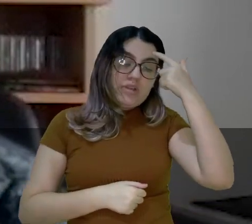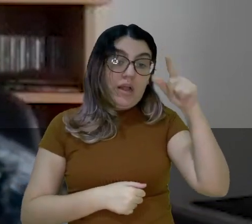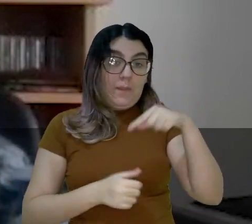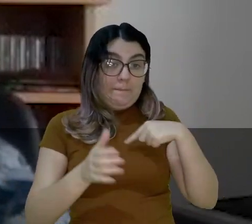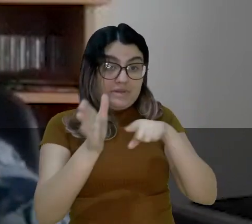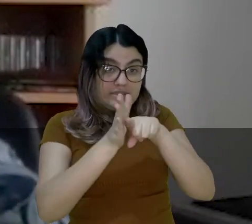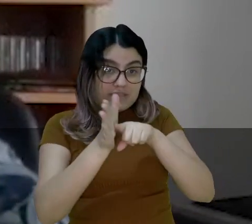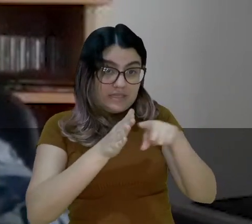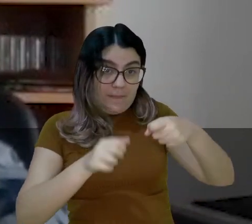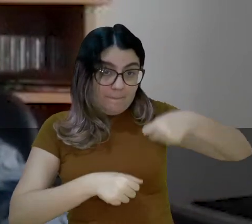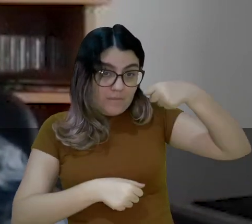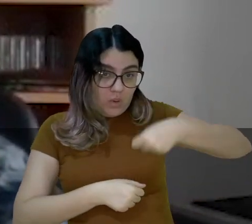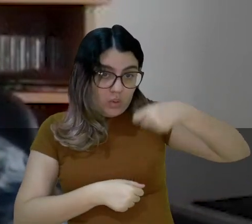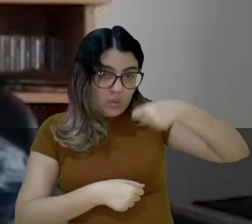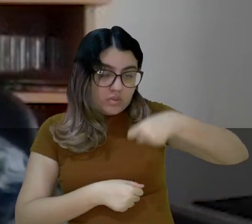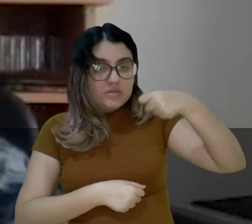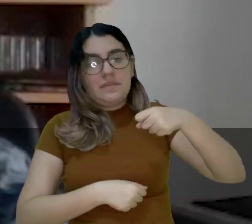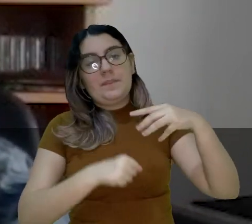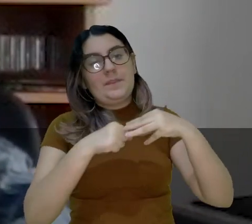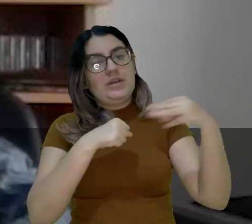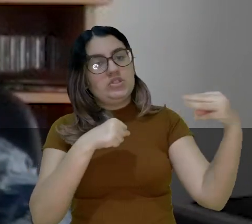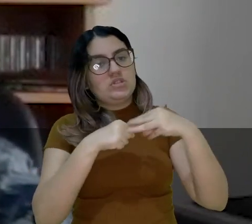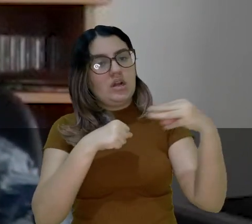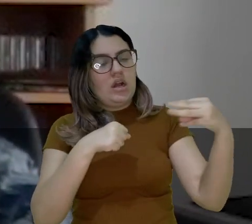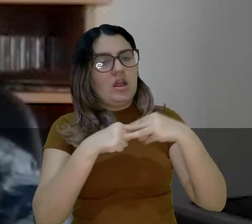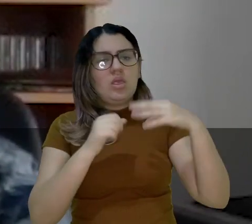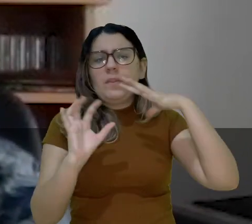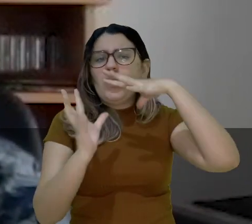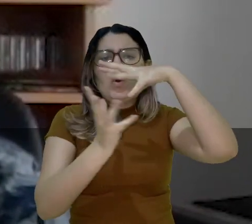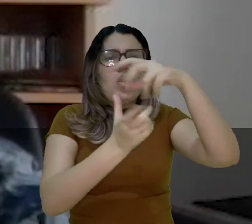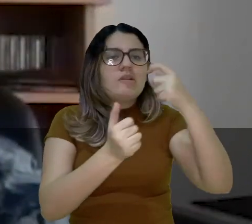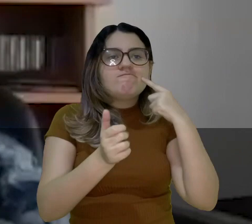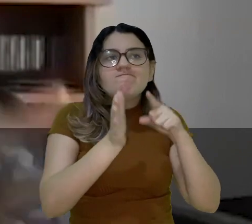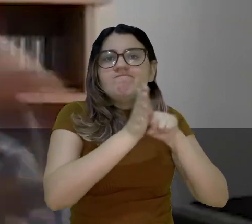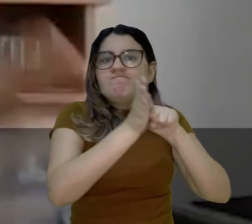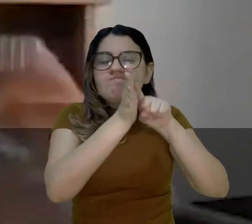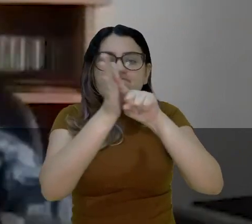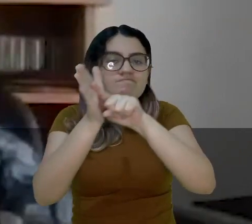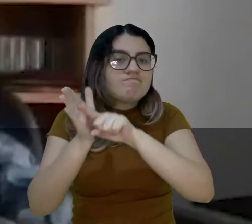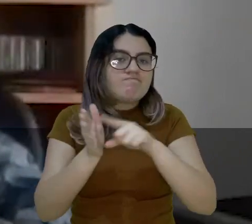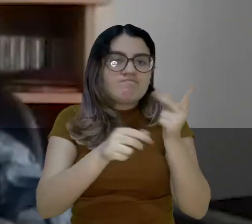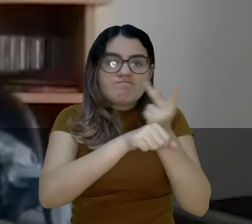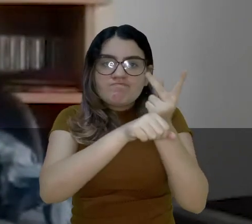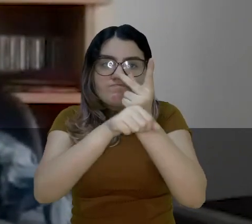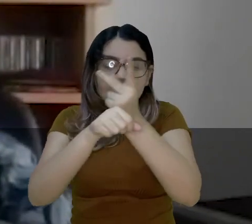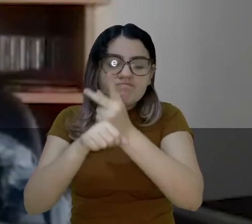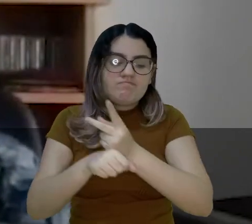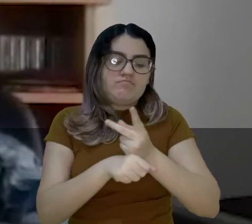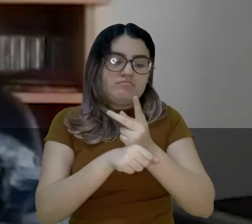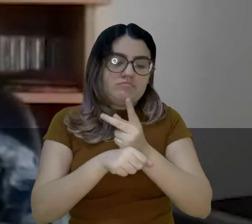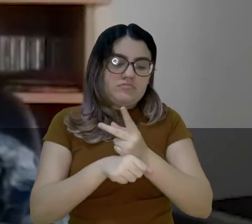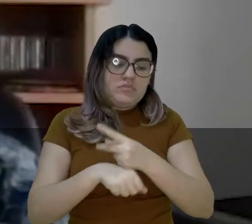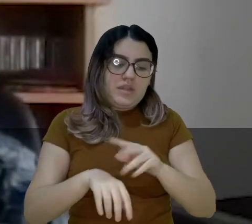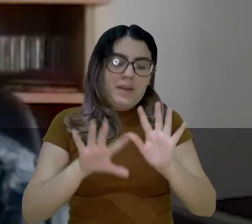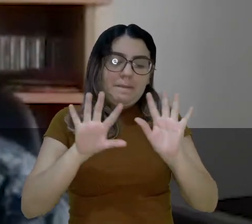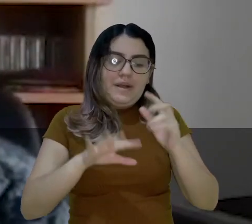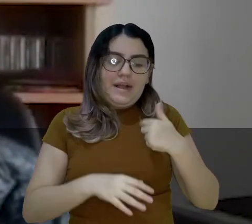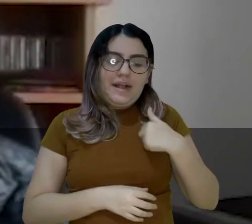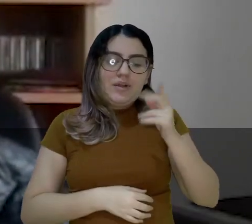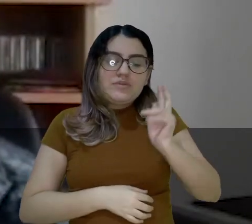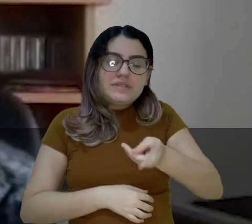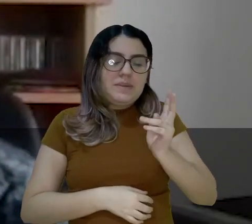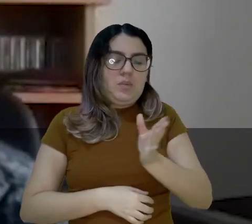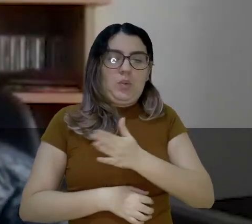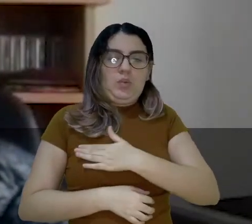pesquisei por bolsas para mestrado no mundo. Mas eu